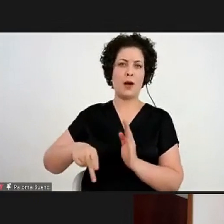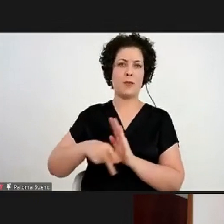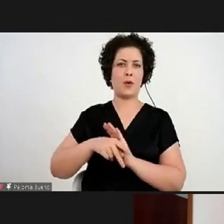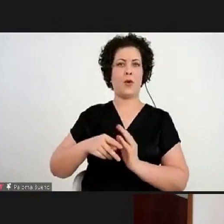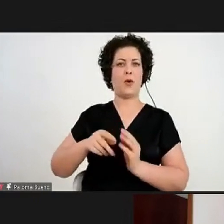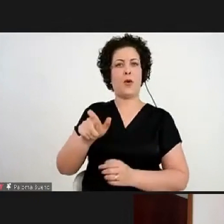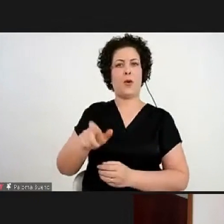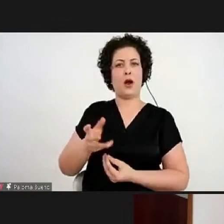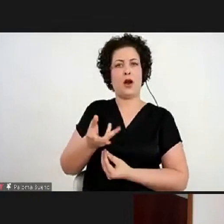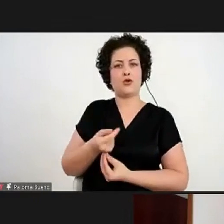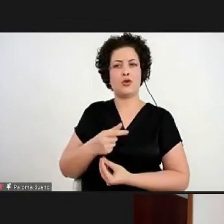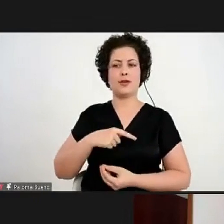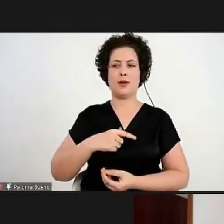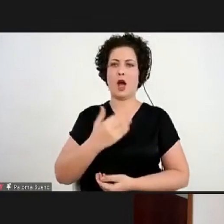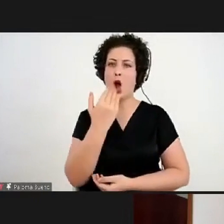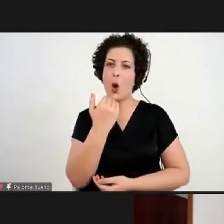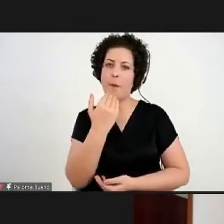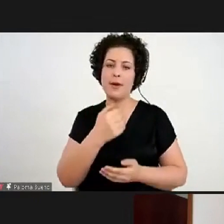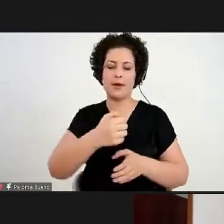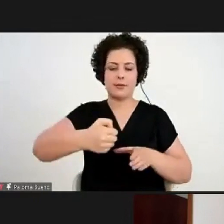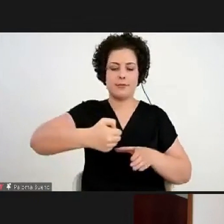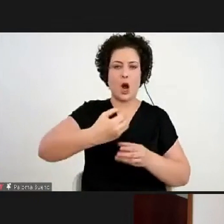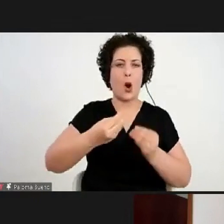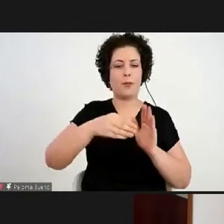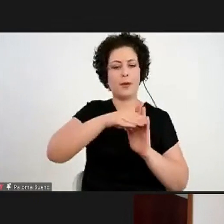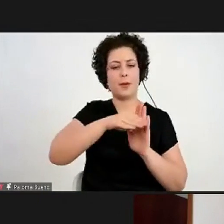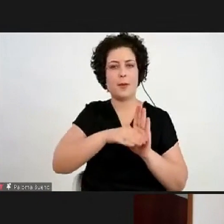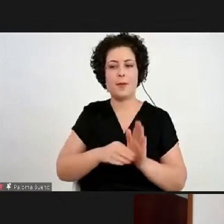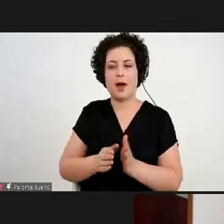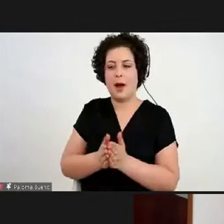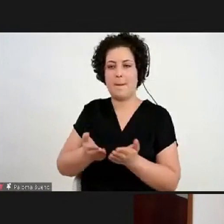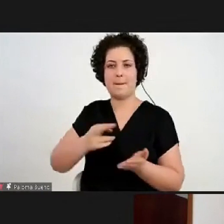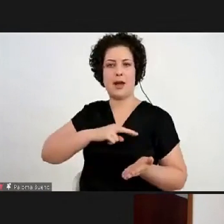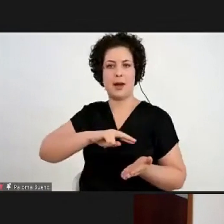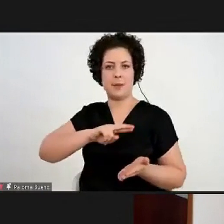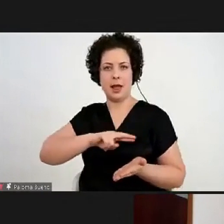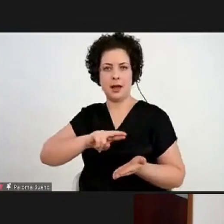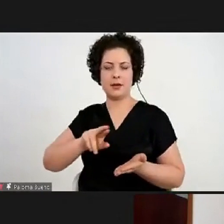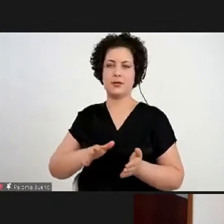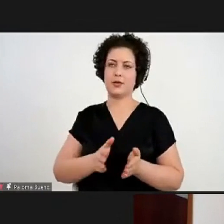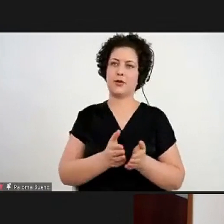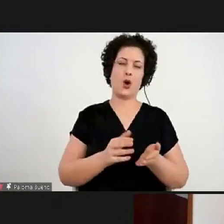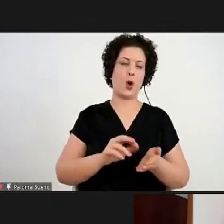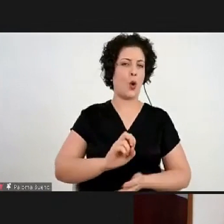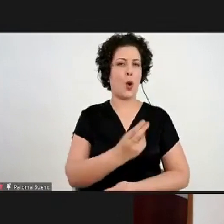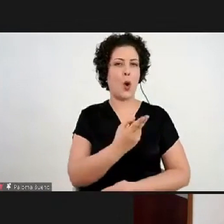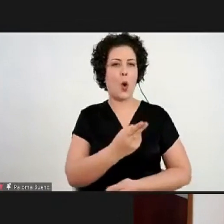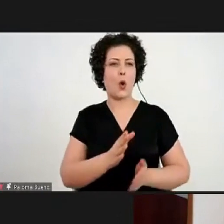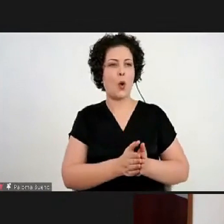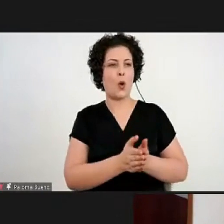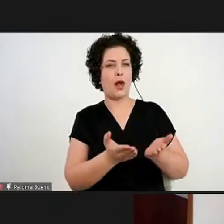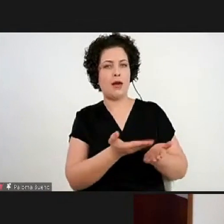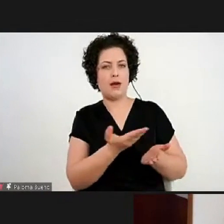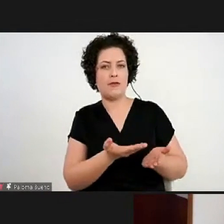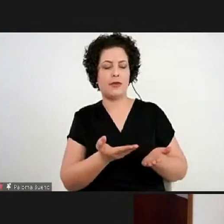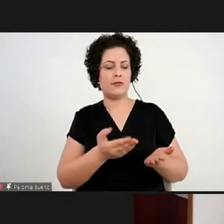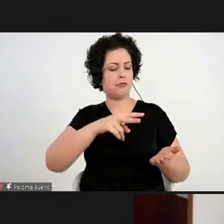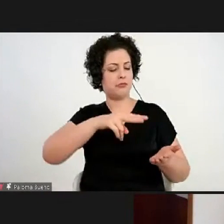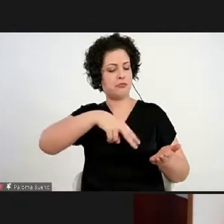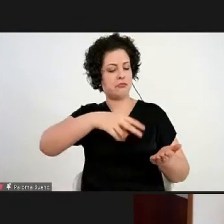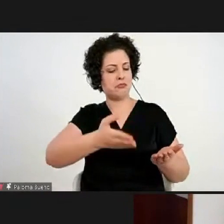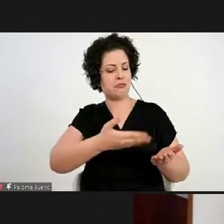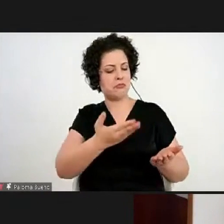livro de receita, você tem uma Bíblia para as pessoas que são religiosas, ou um livro que está lendo,